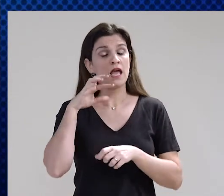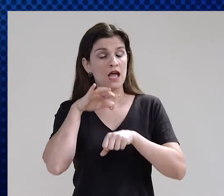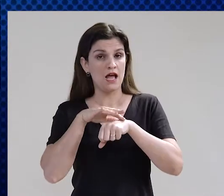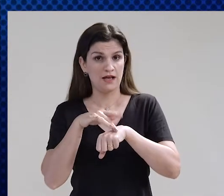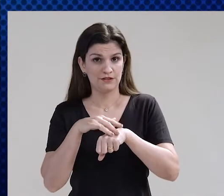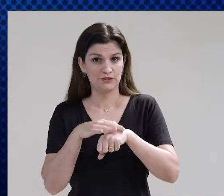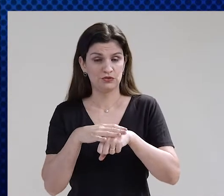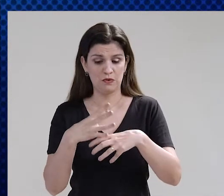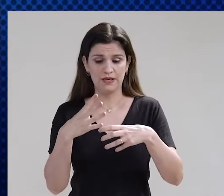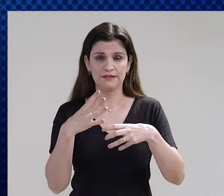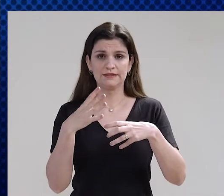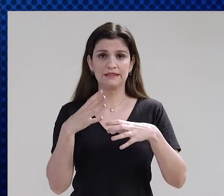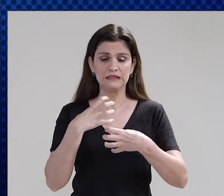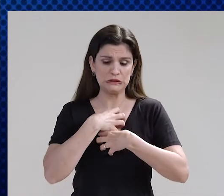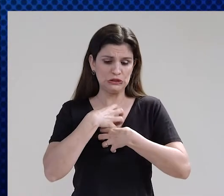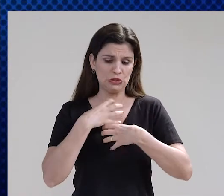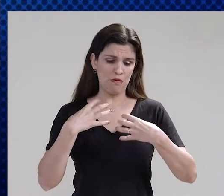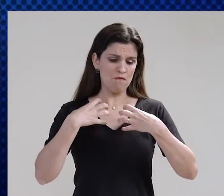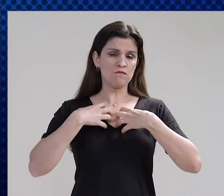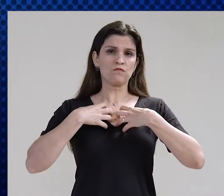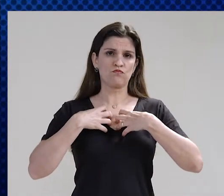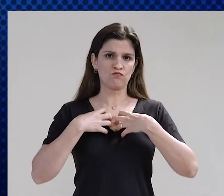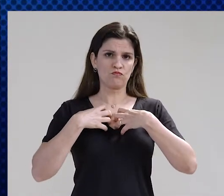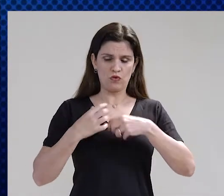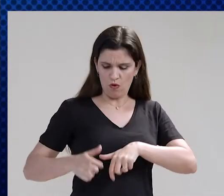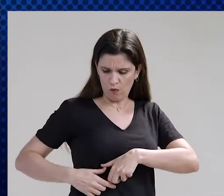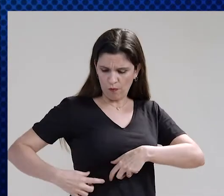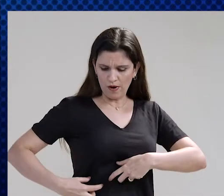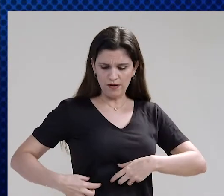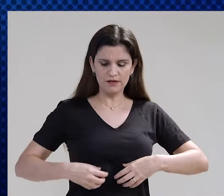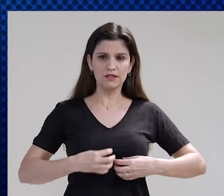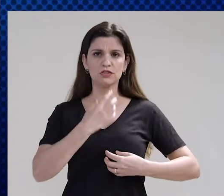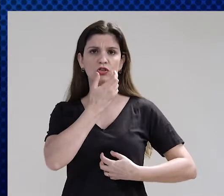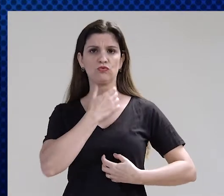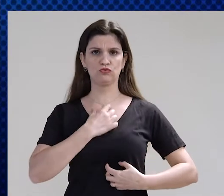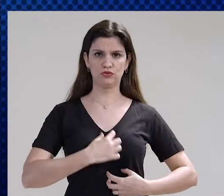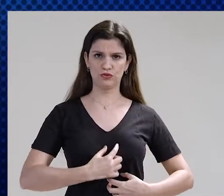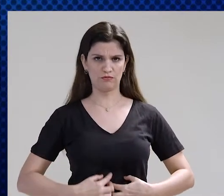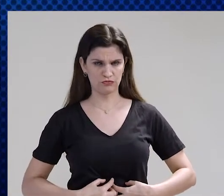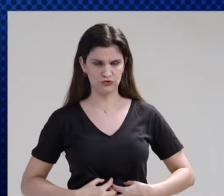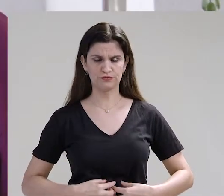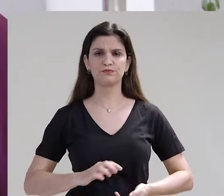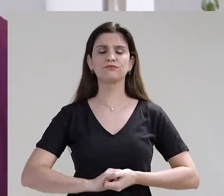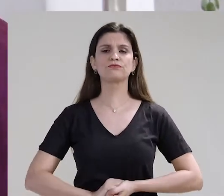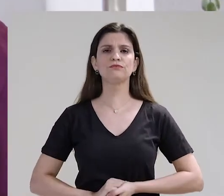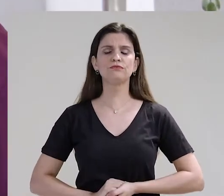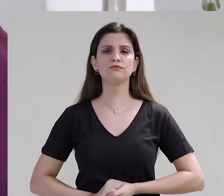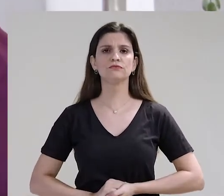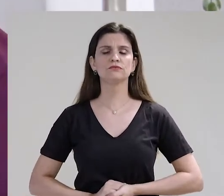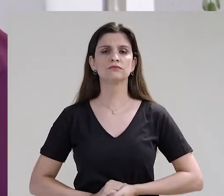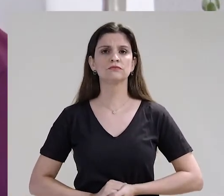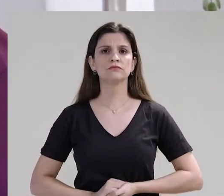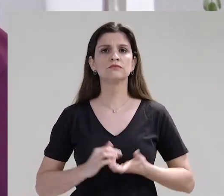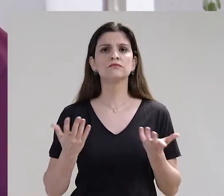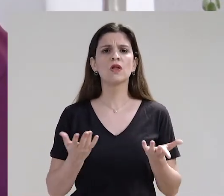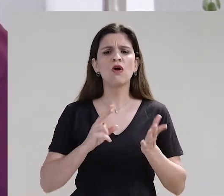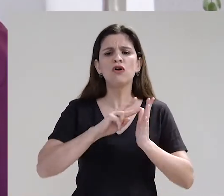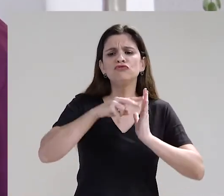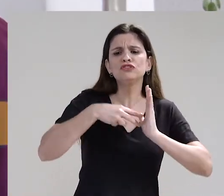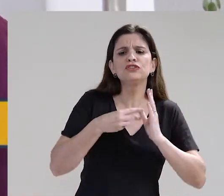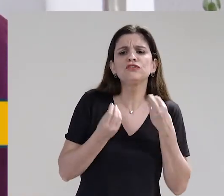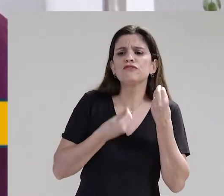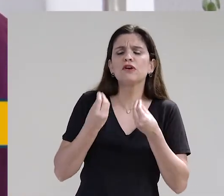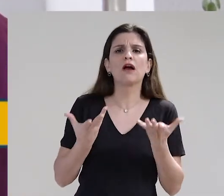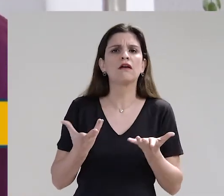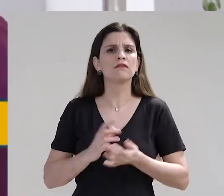A doença afeta principalmente os pulmões, o pâncreas e o sistema digestivo. Esse Setembro roxo, qual é